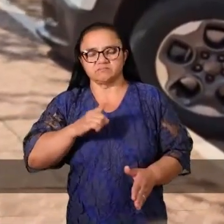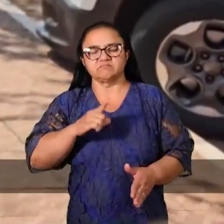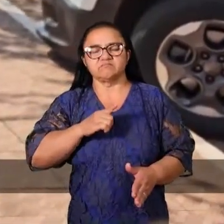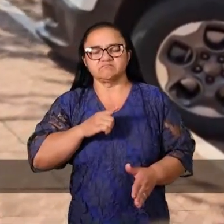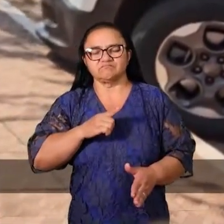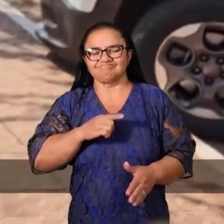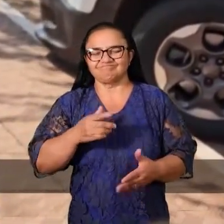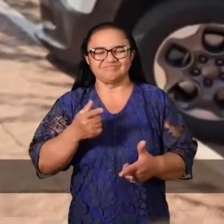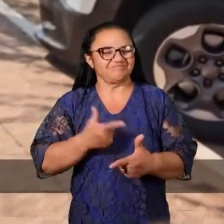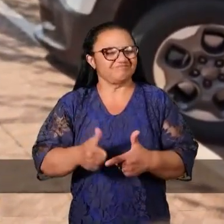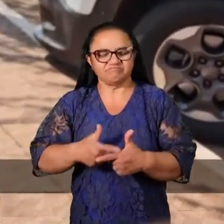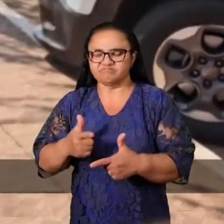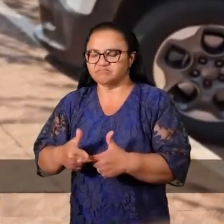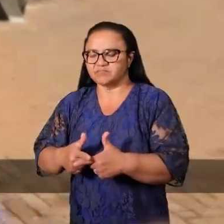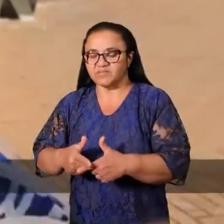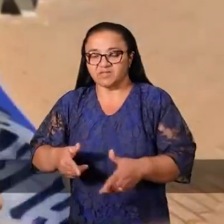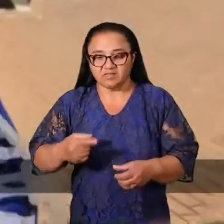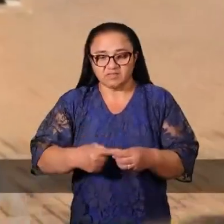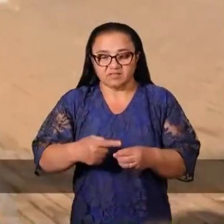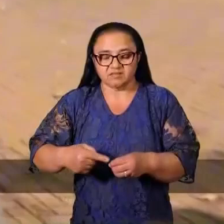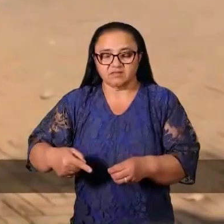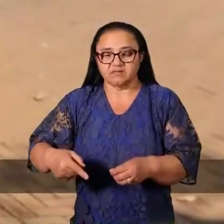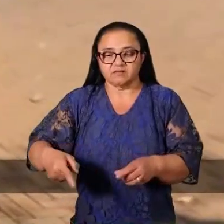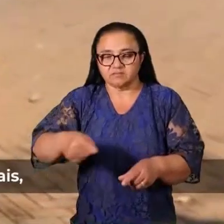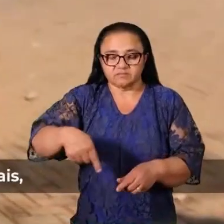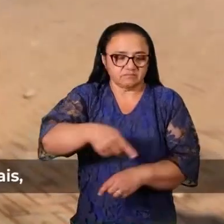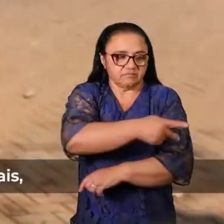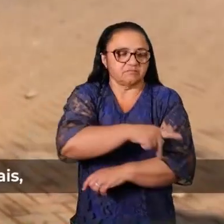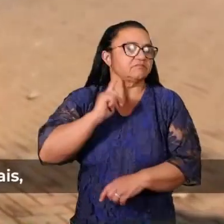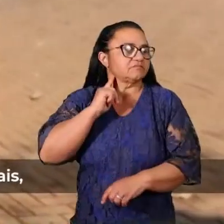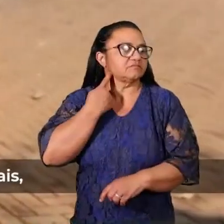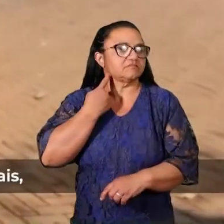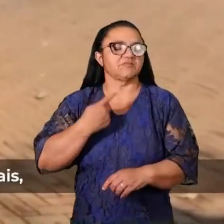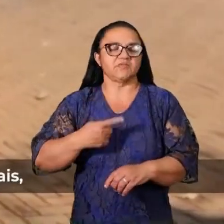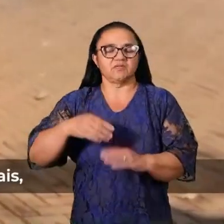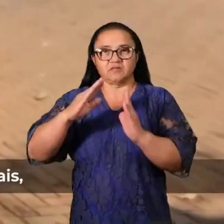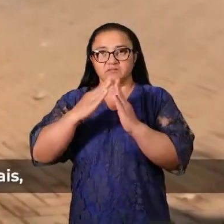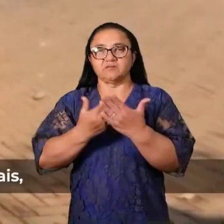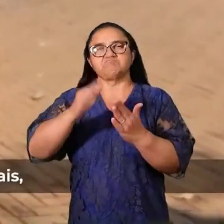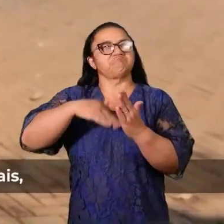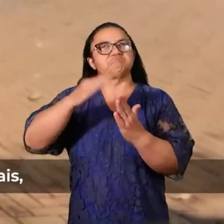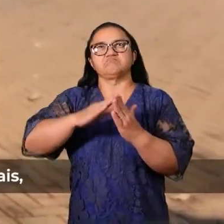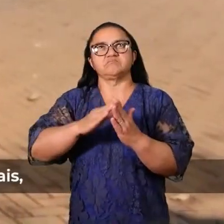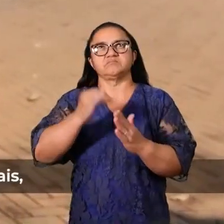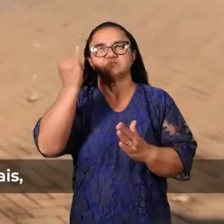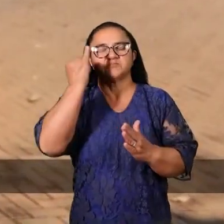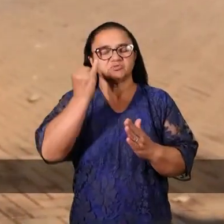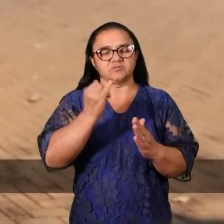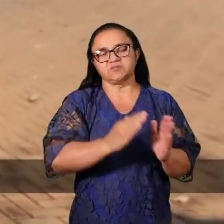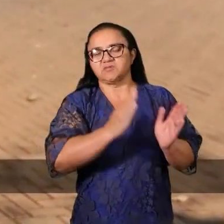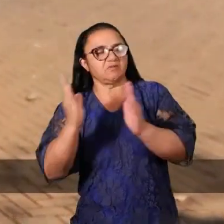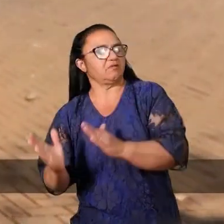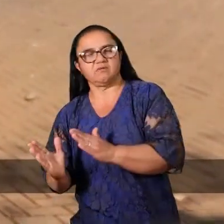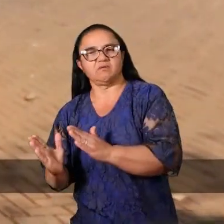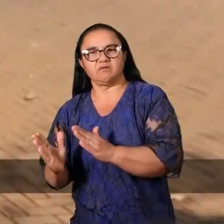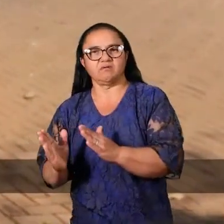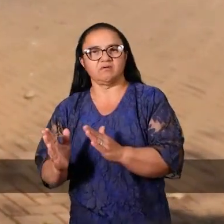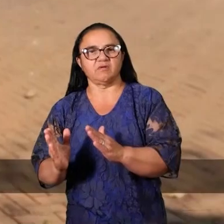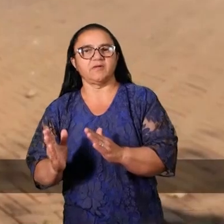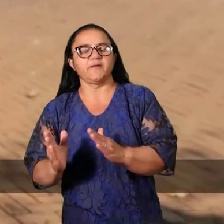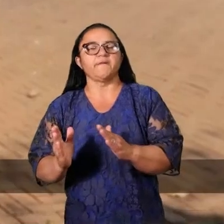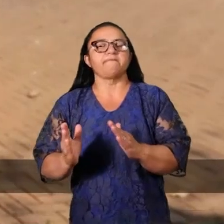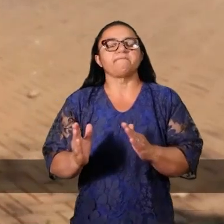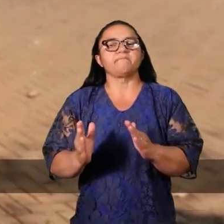Estava tudo fora do lugar. Cidade buracada, as praças sujas, as escolas mal pintadas, a é trem importante demais, não pode deixar cair.